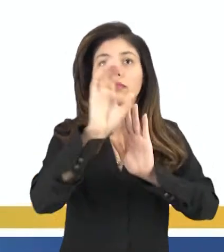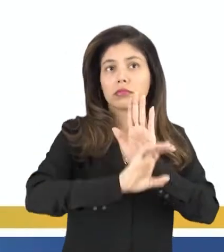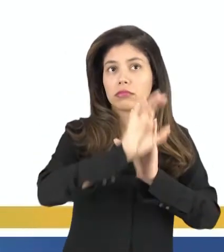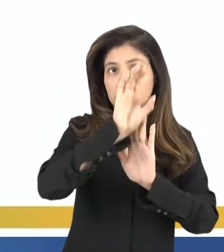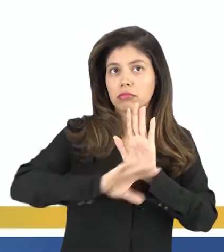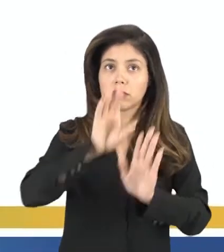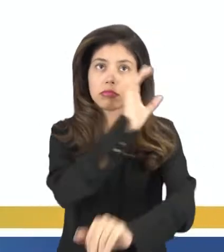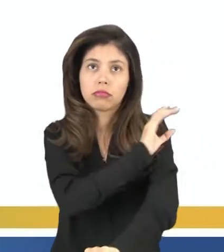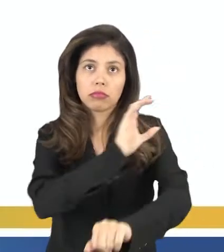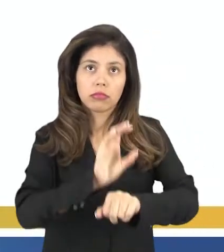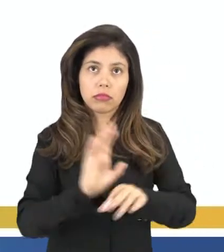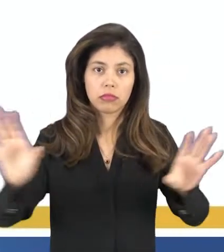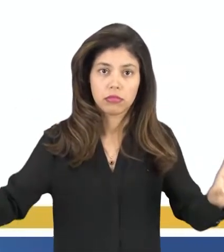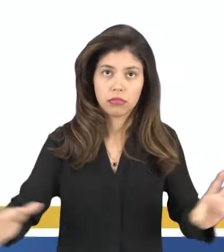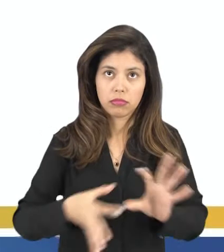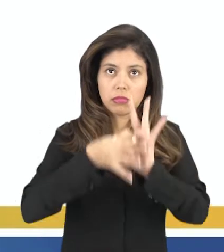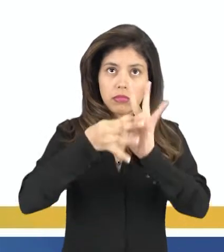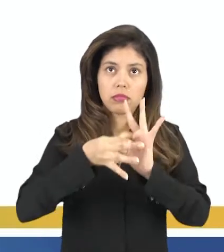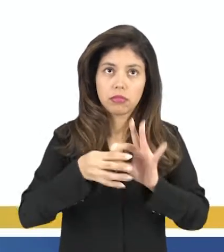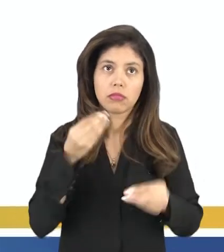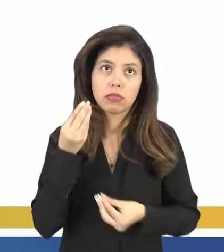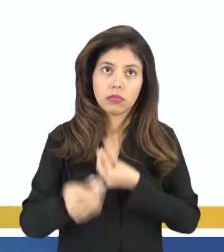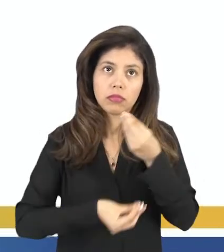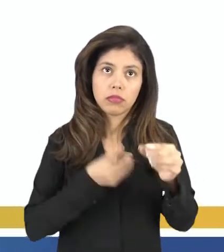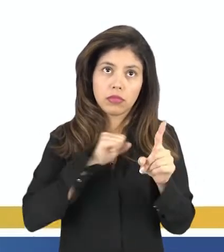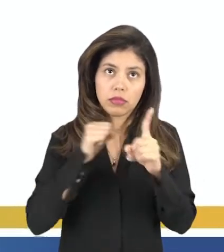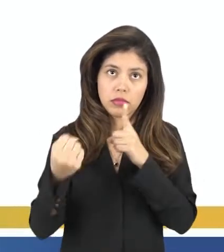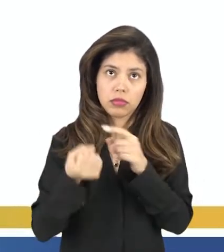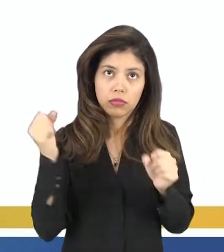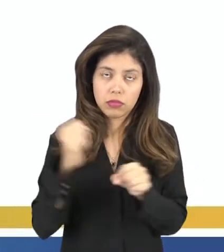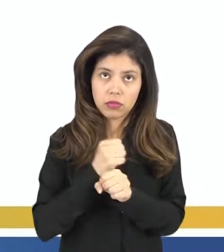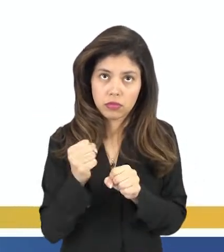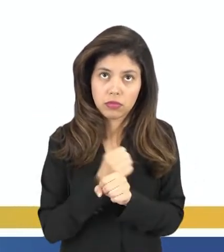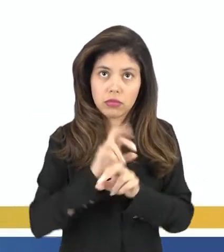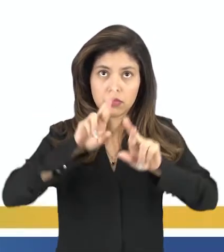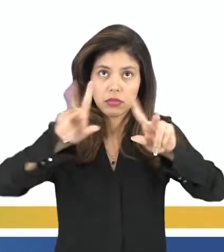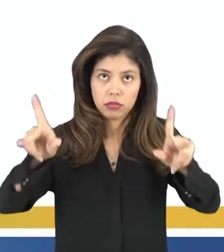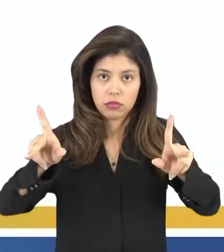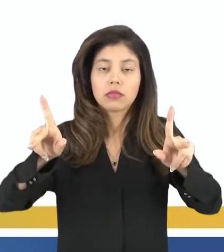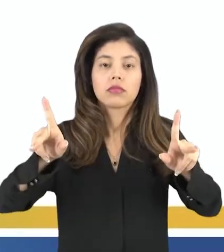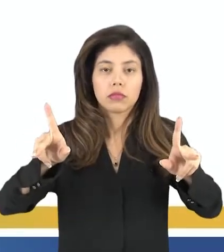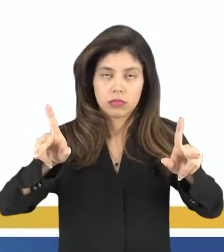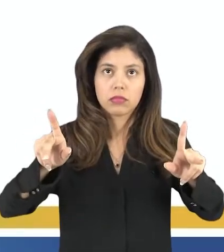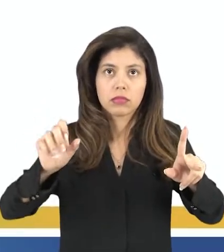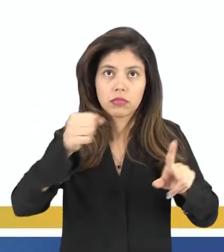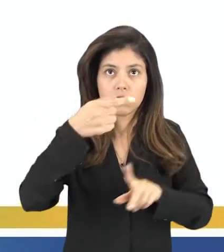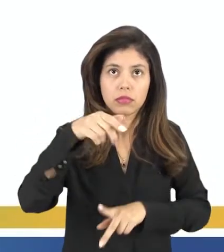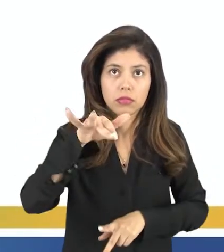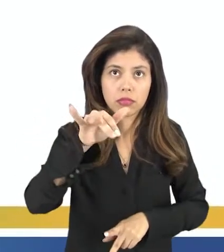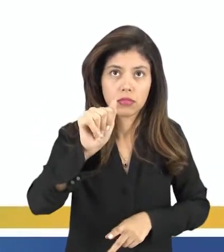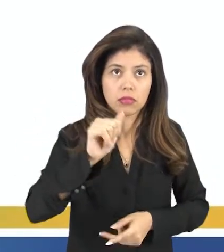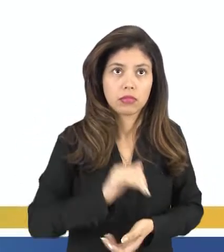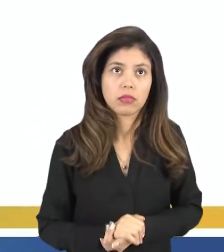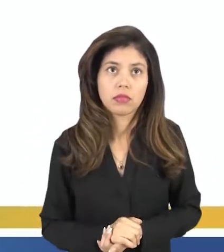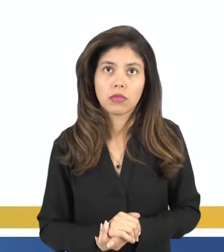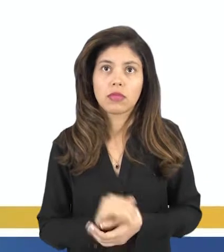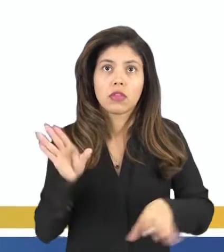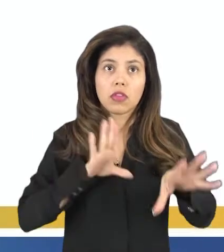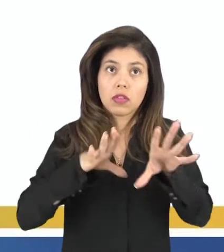cultural vinculado à forma como a sociedade constrói as diferenças sexuais,